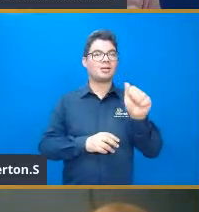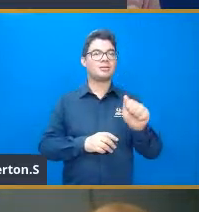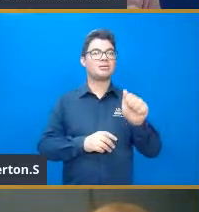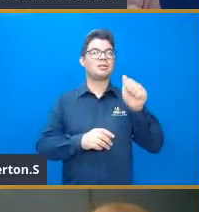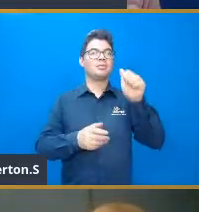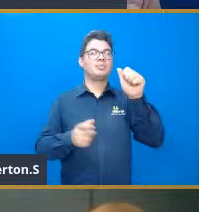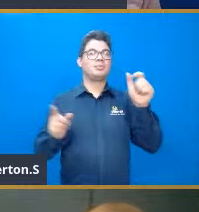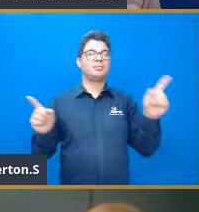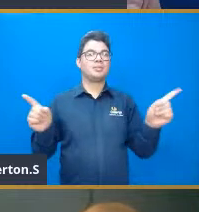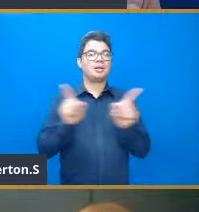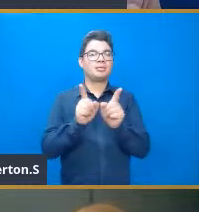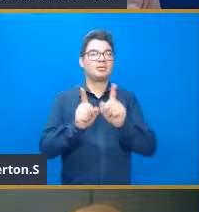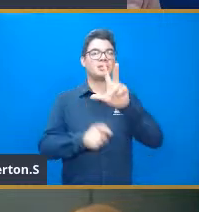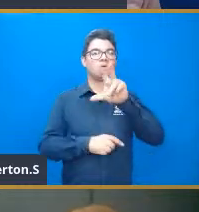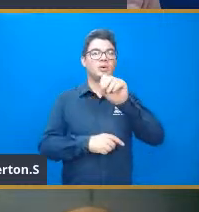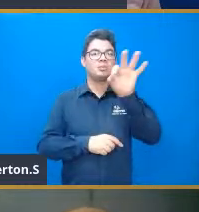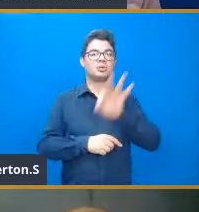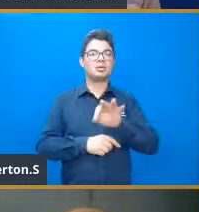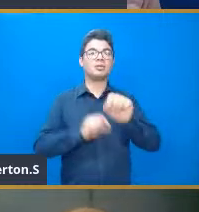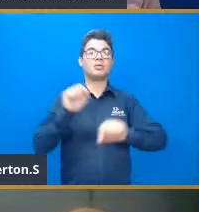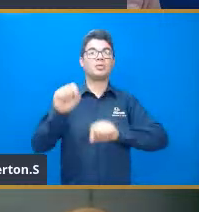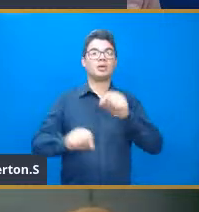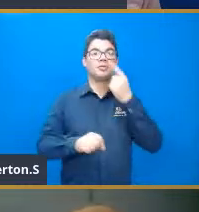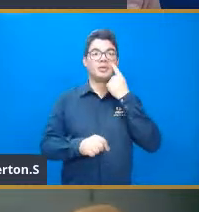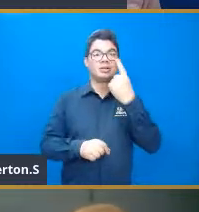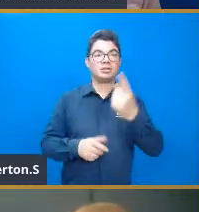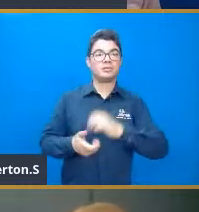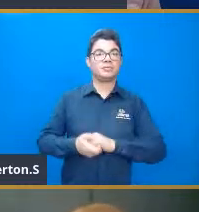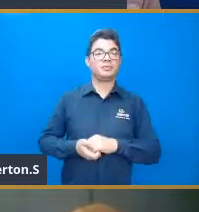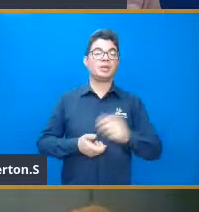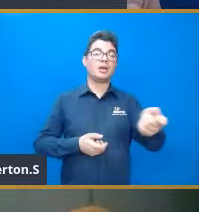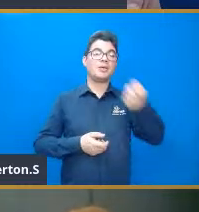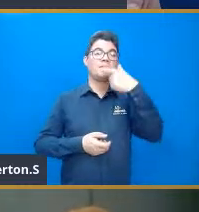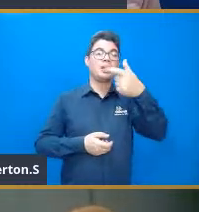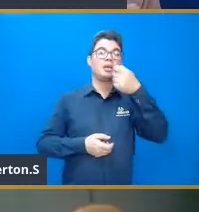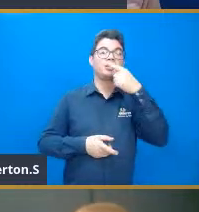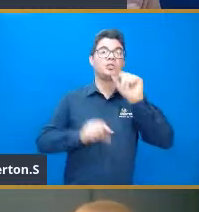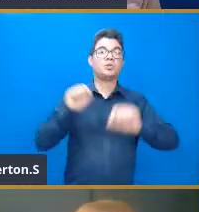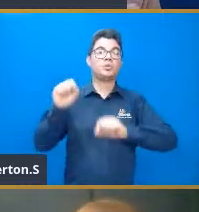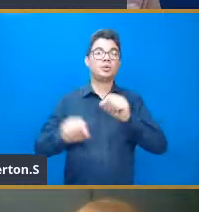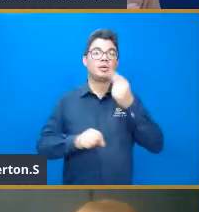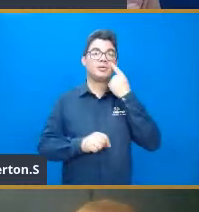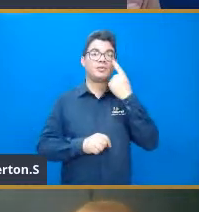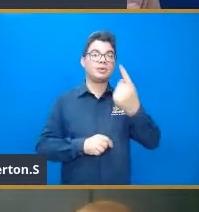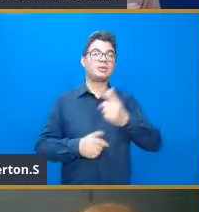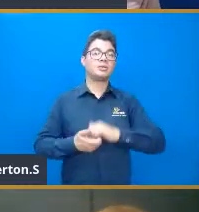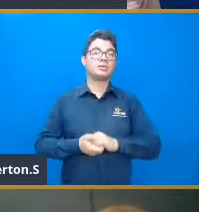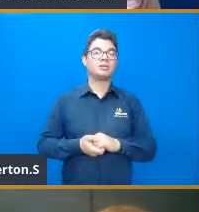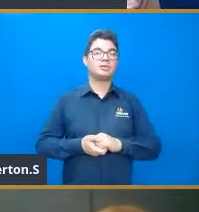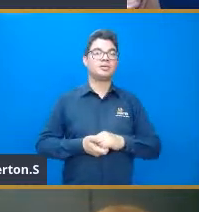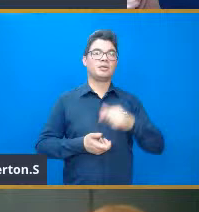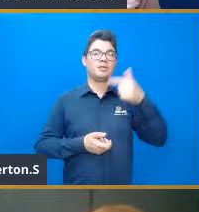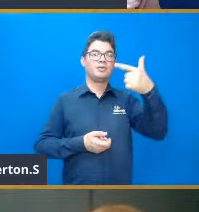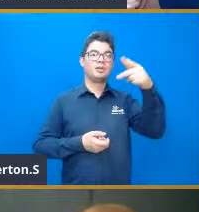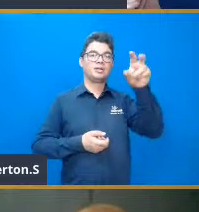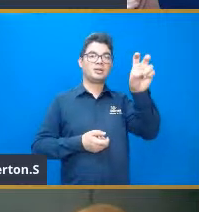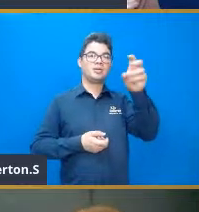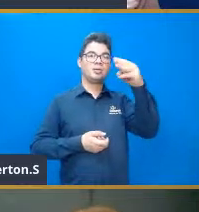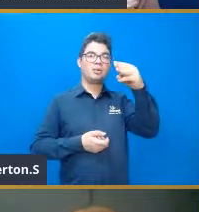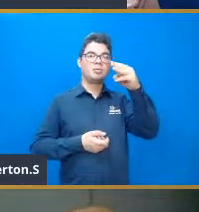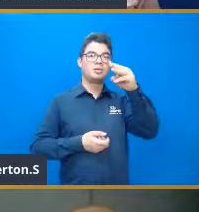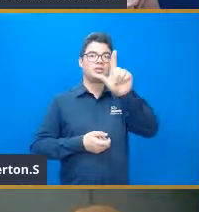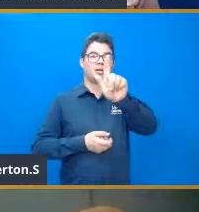miligramas, né, o que acontece? Inicialmente, então, ele tem essa, né, composição dele, 25 miligramas ali do seu